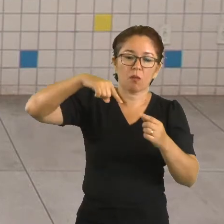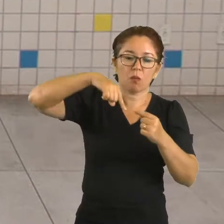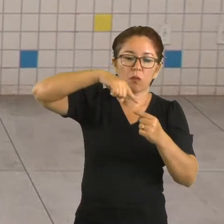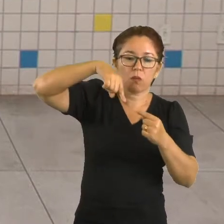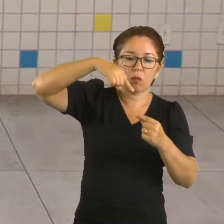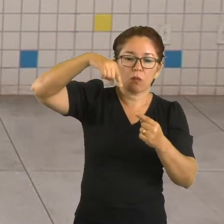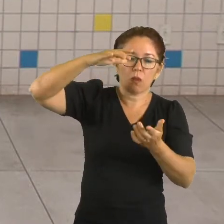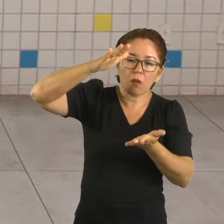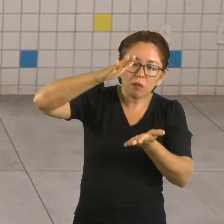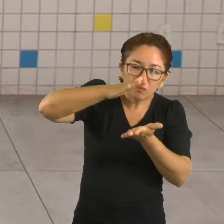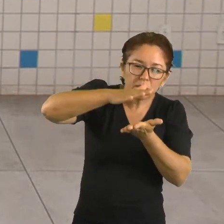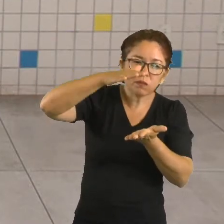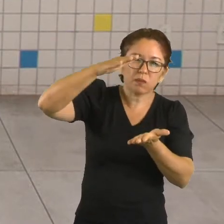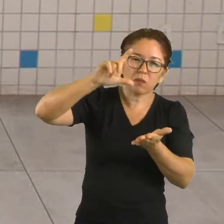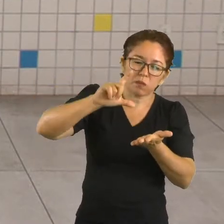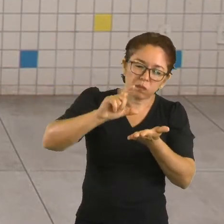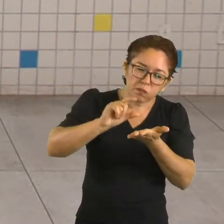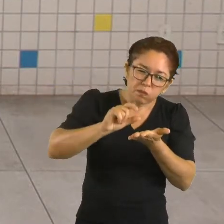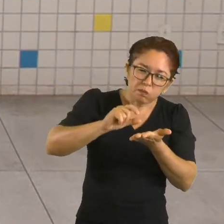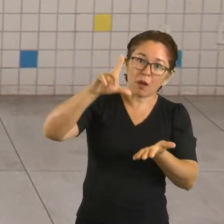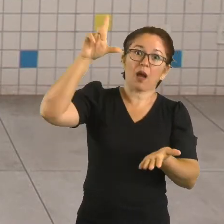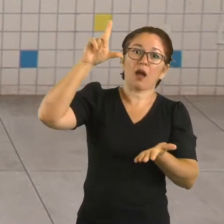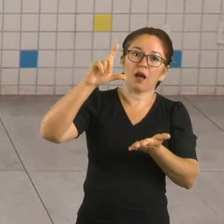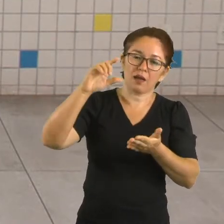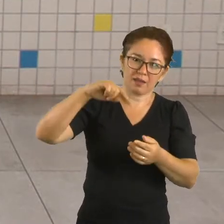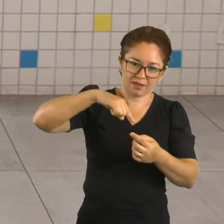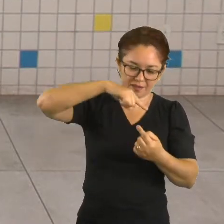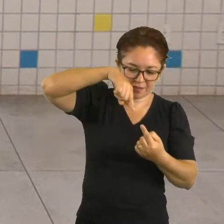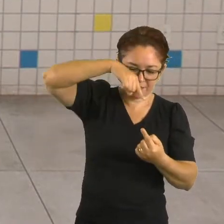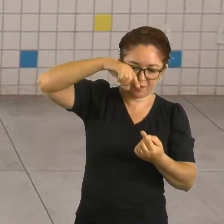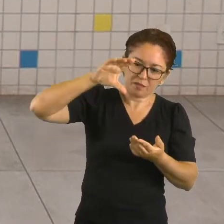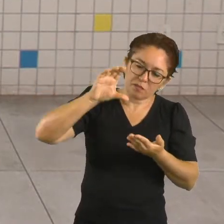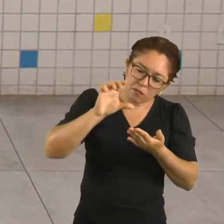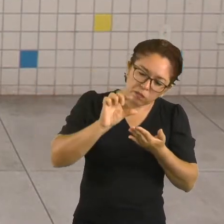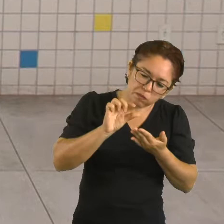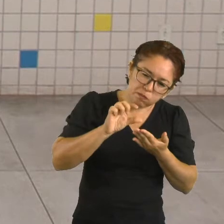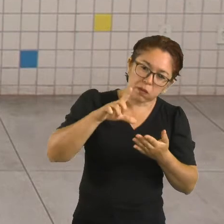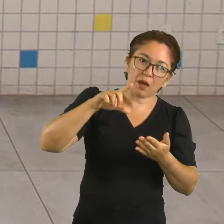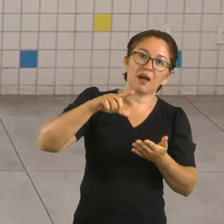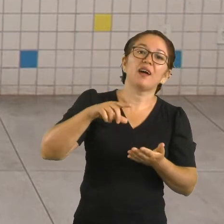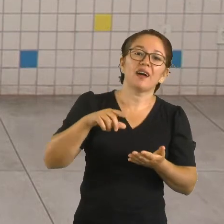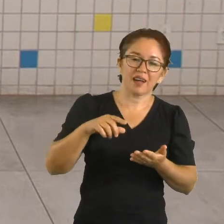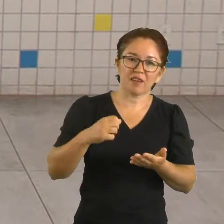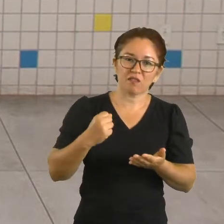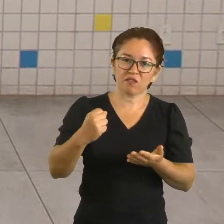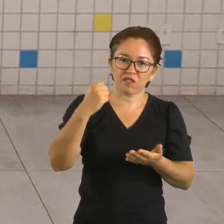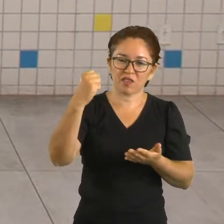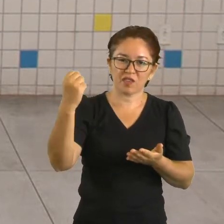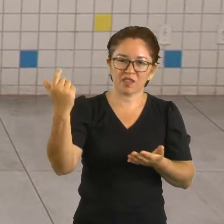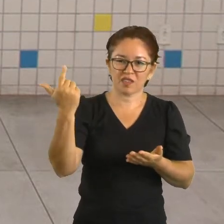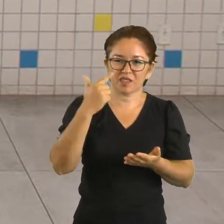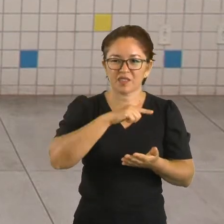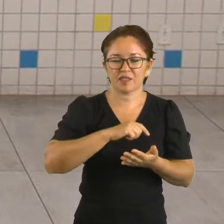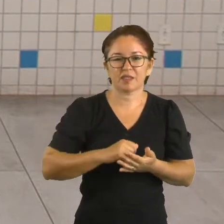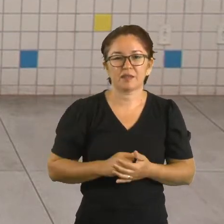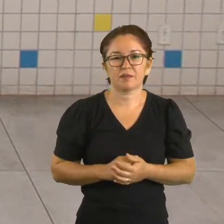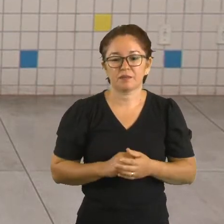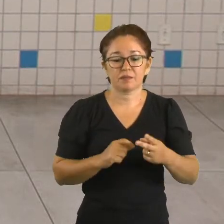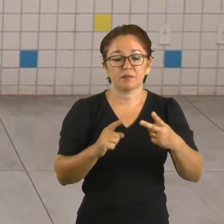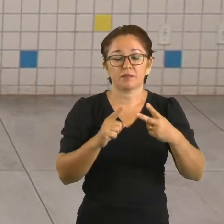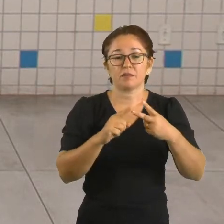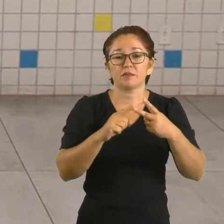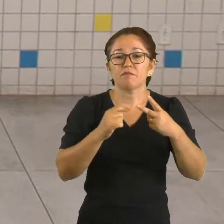superfícies de líquidos. Quando eu falo de ondas eletromagnéticas, eu estou falando de ondas que são geradas por cargas